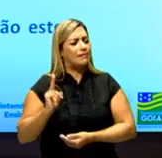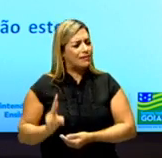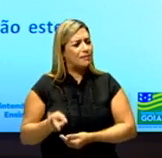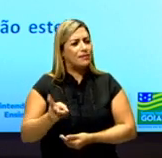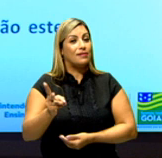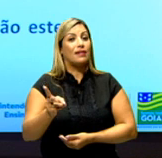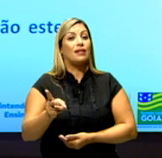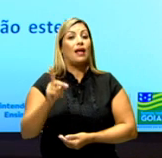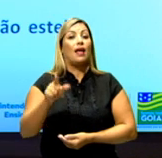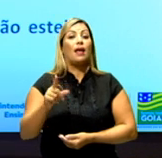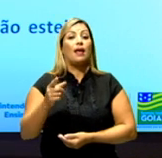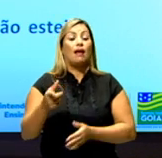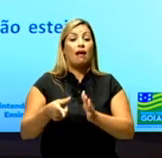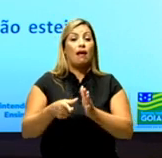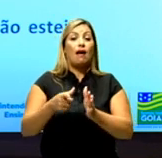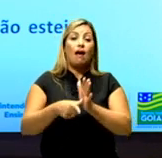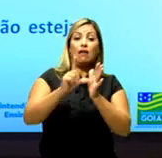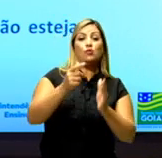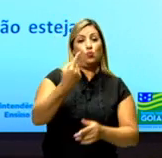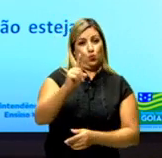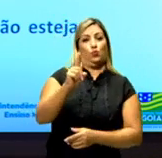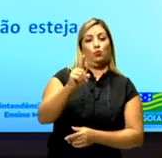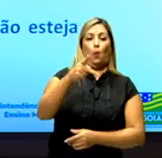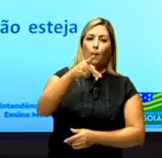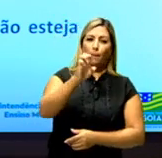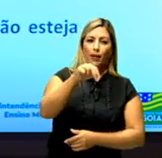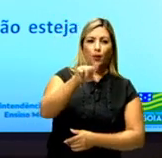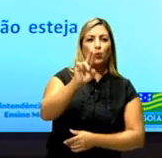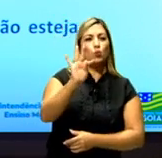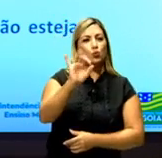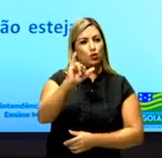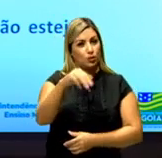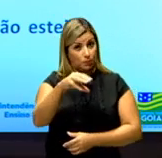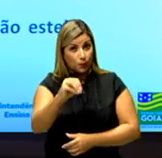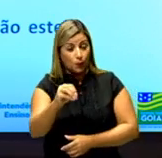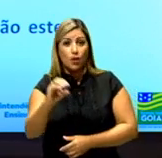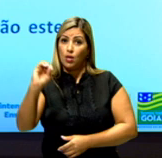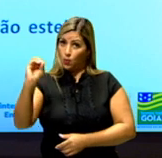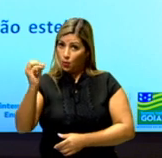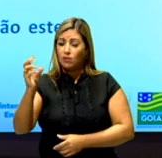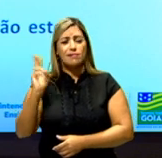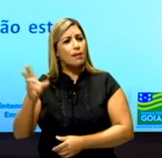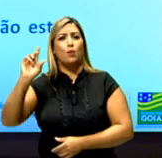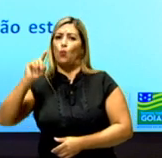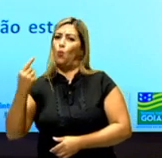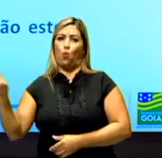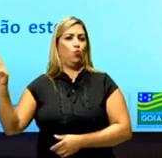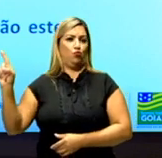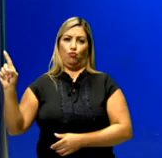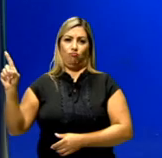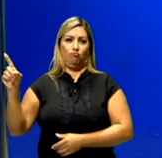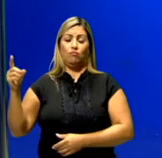será o penúltimo a ser balanceado. E o oxigênio sempre será o último. Gente, isso é